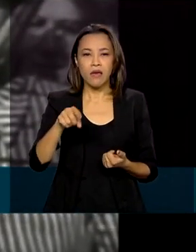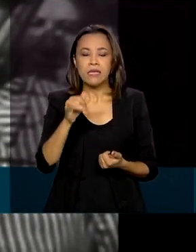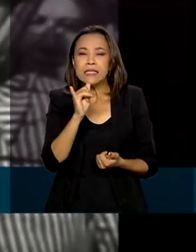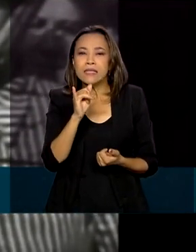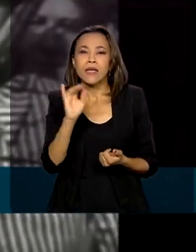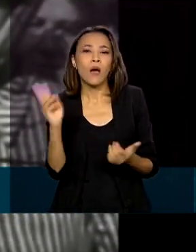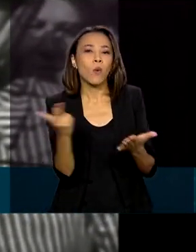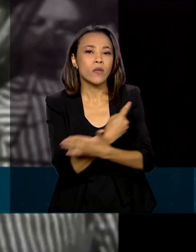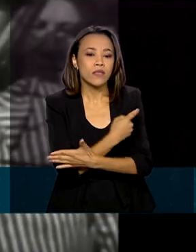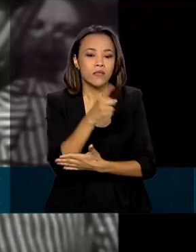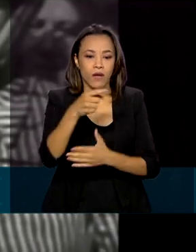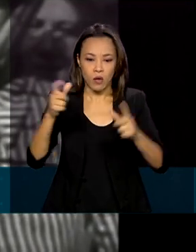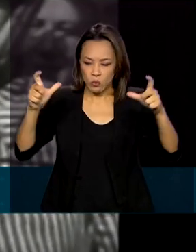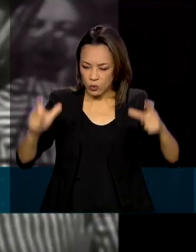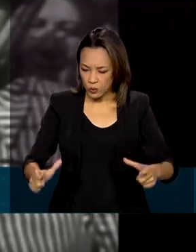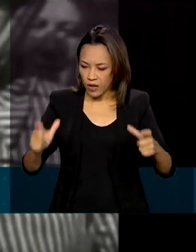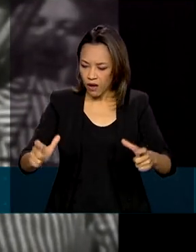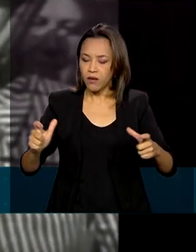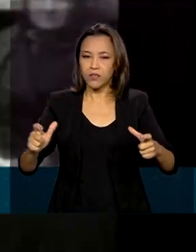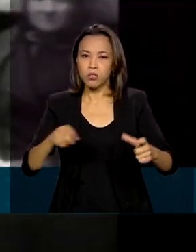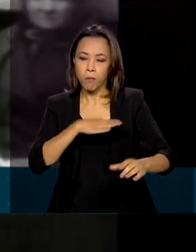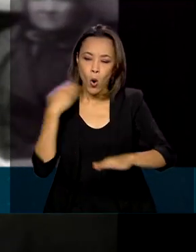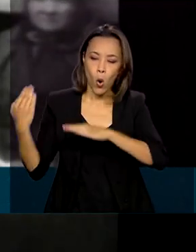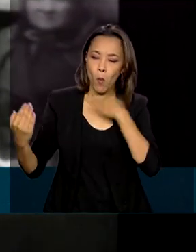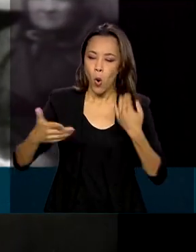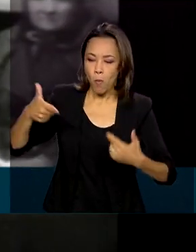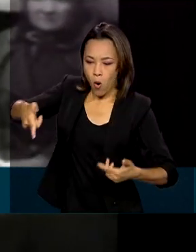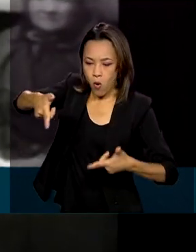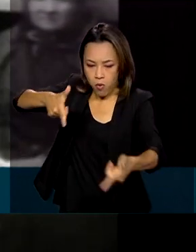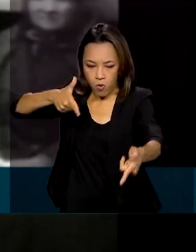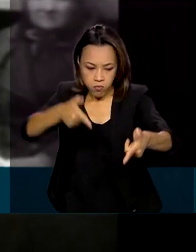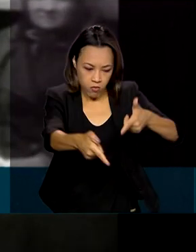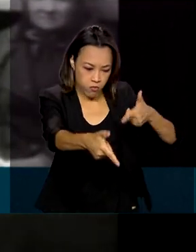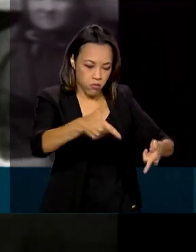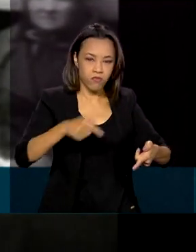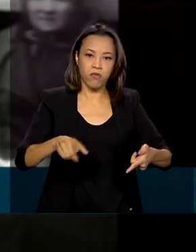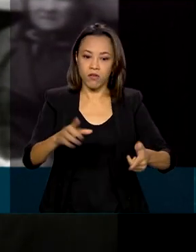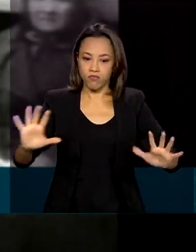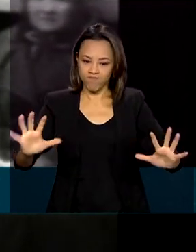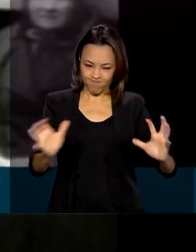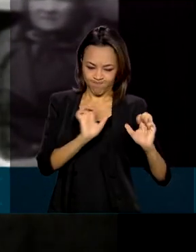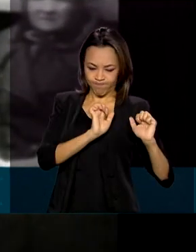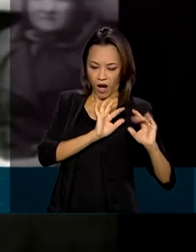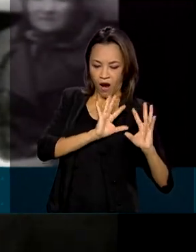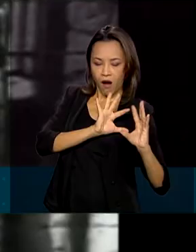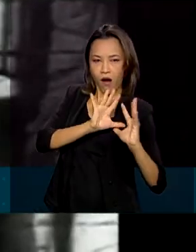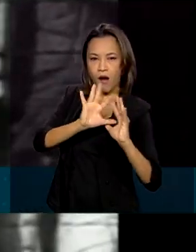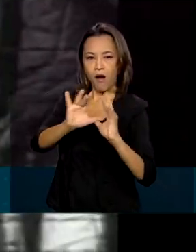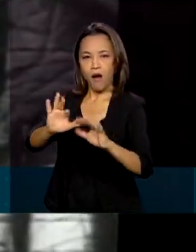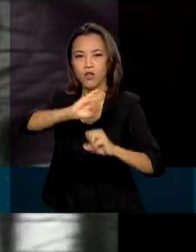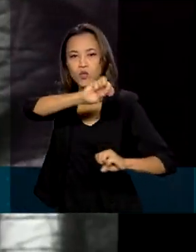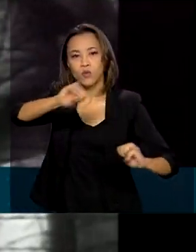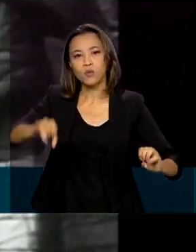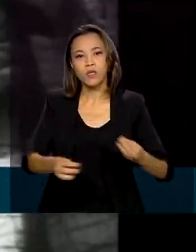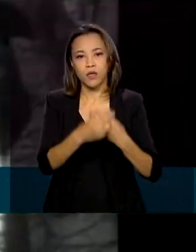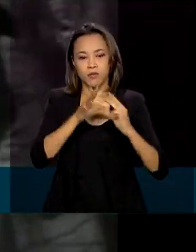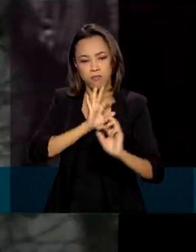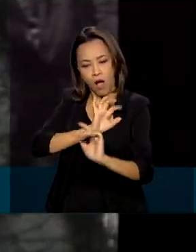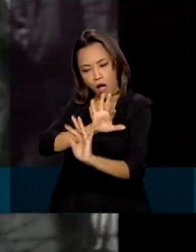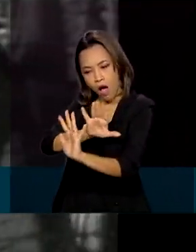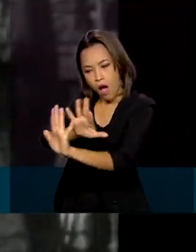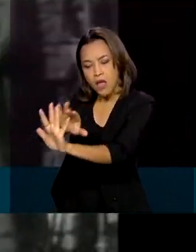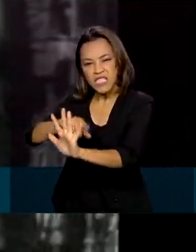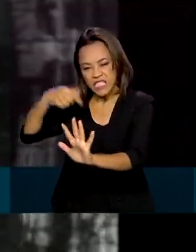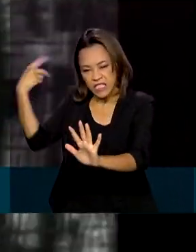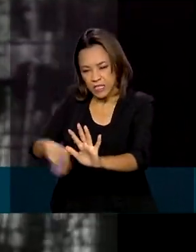tragédia são os campos de concentração. Milhões de judeus foram encaminhados para esses locais, onde eram forçados